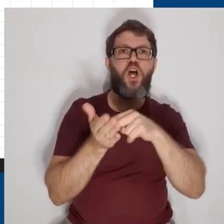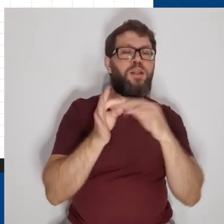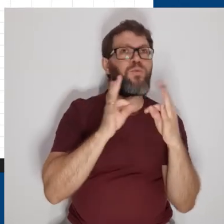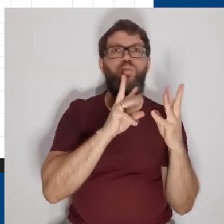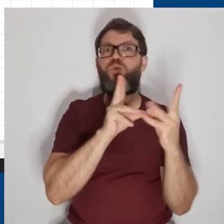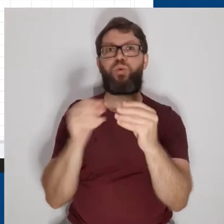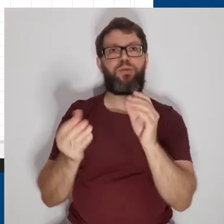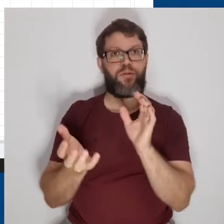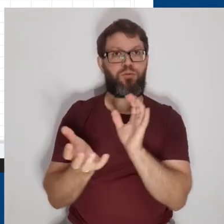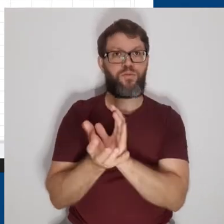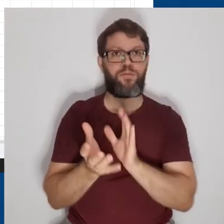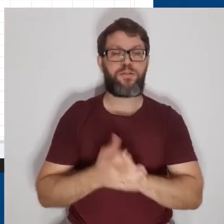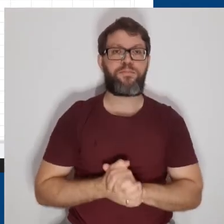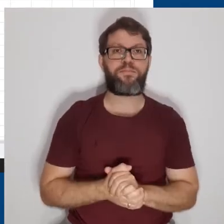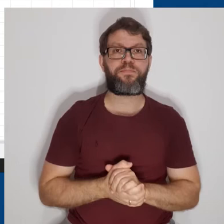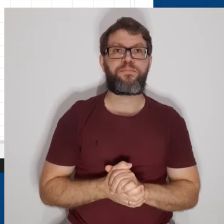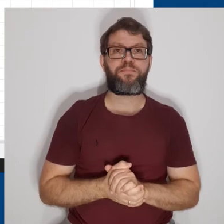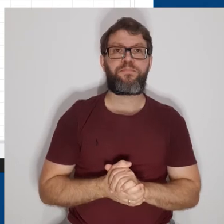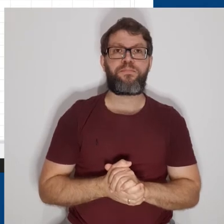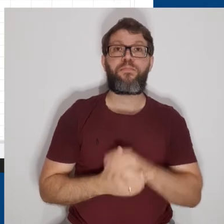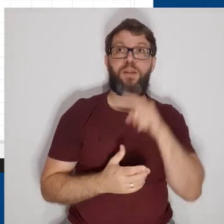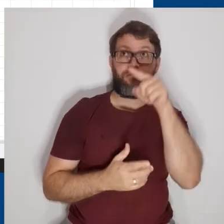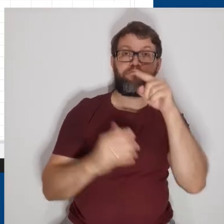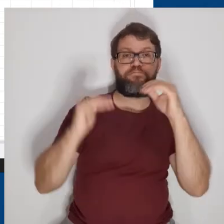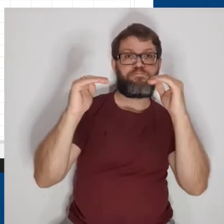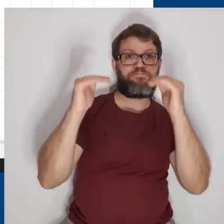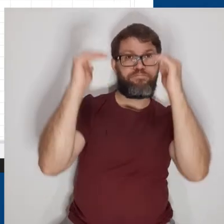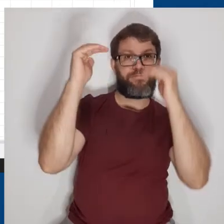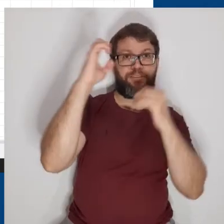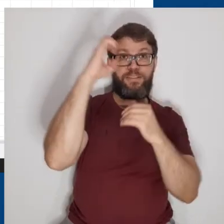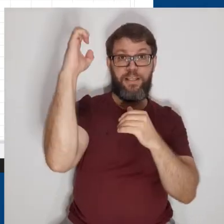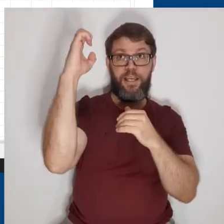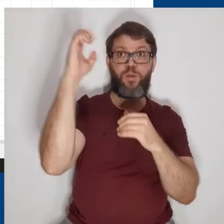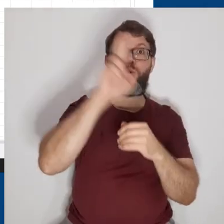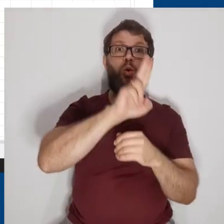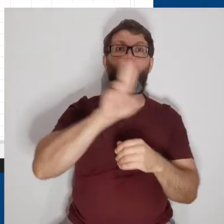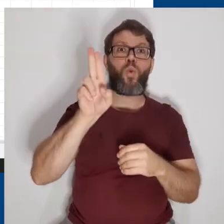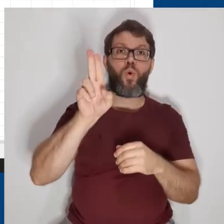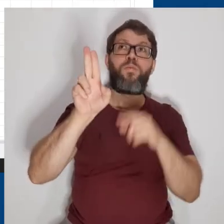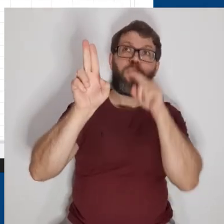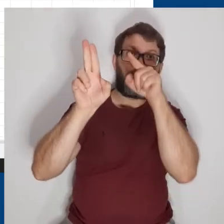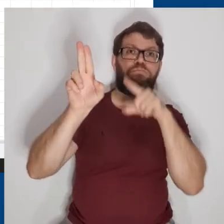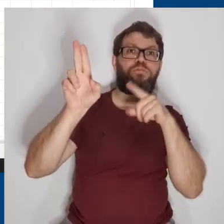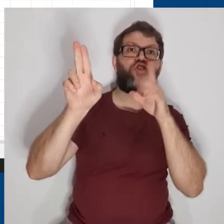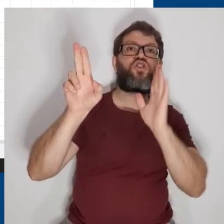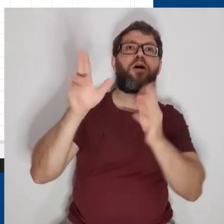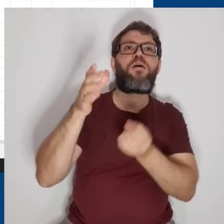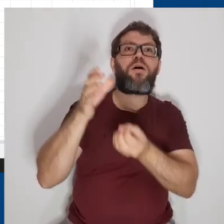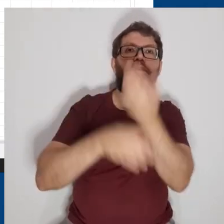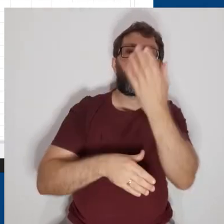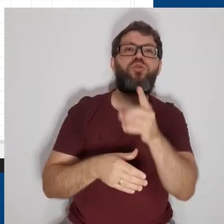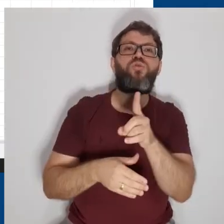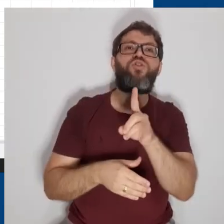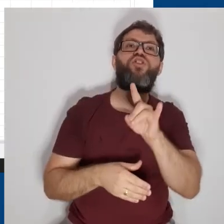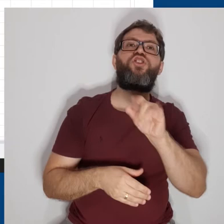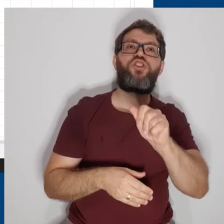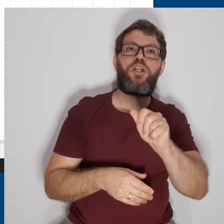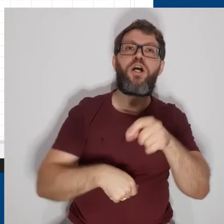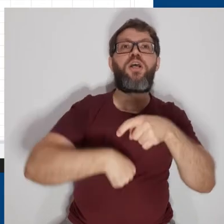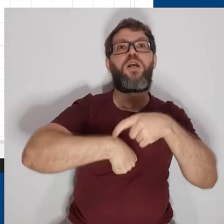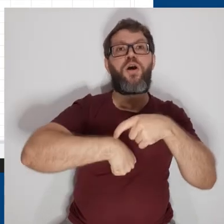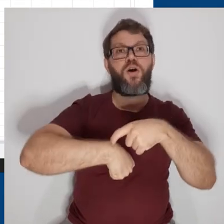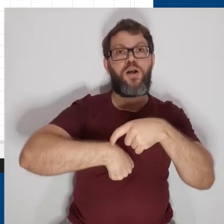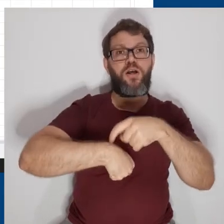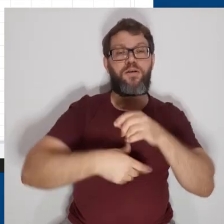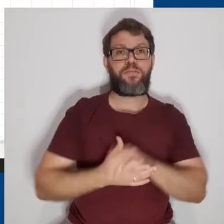nossa turma. Na parte superior esquerda da planilha, no nome do arquivo, podemos ver que ele já é criado com o dia